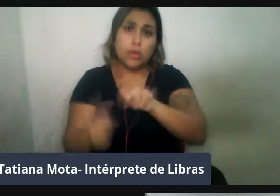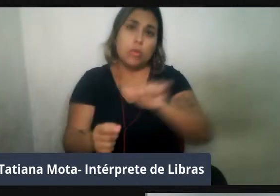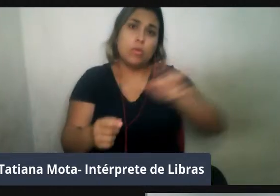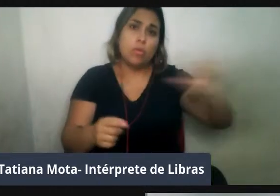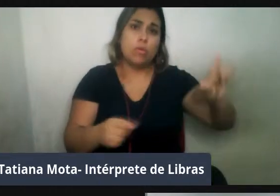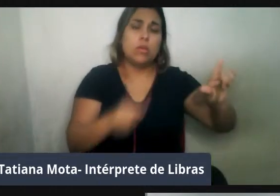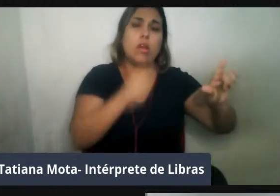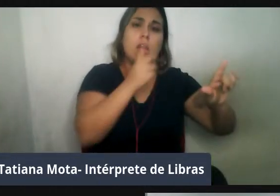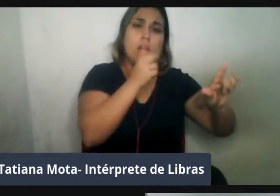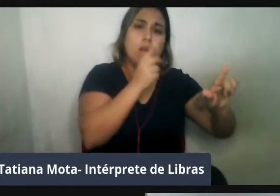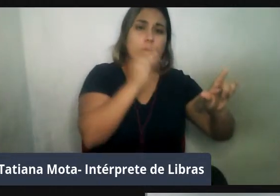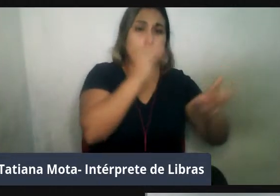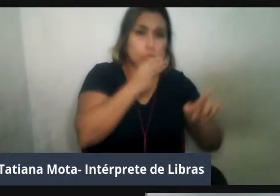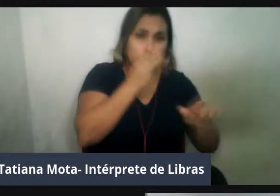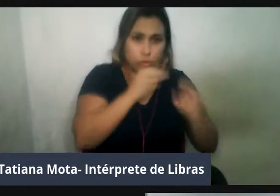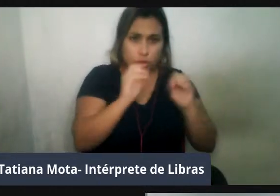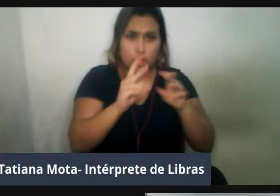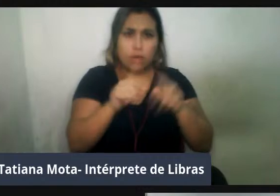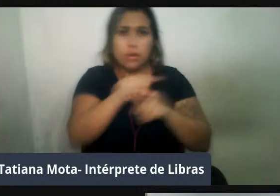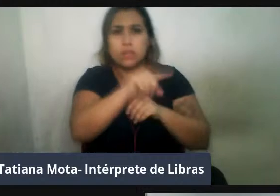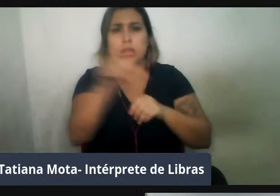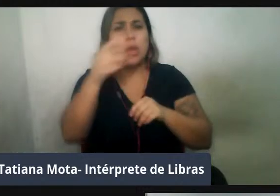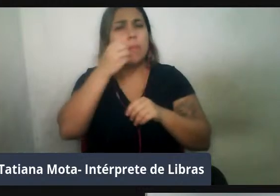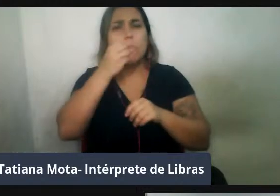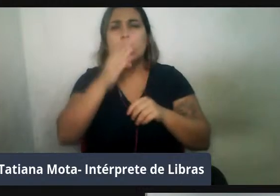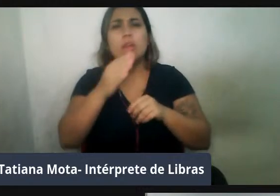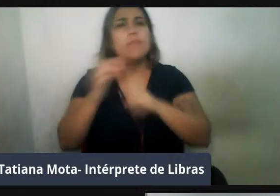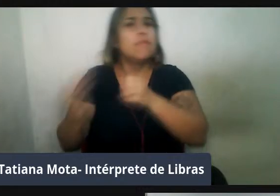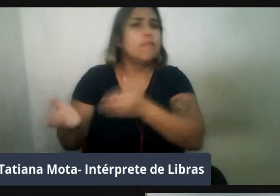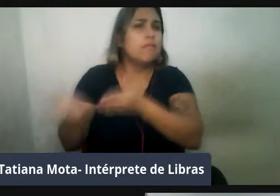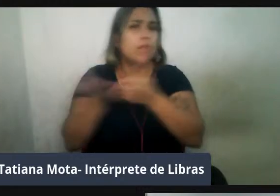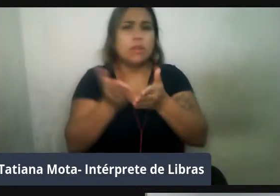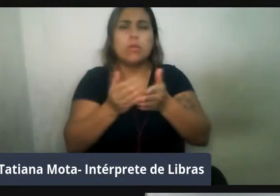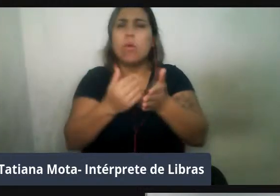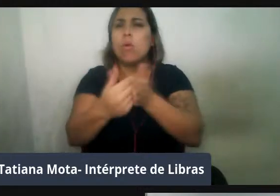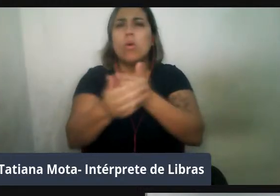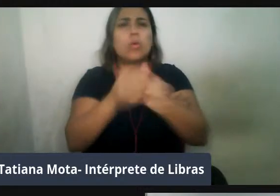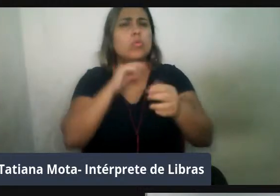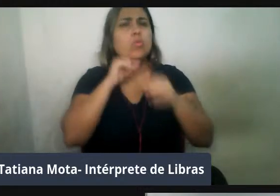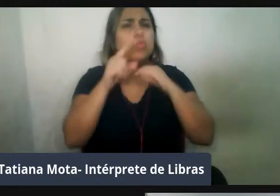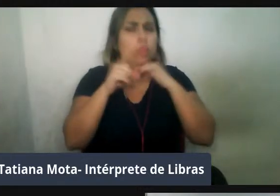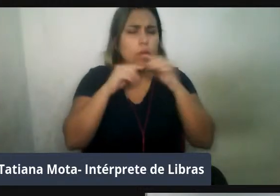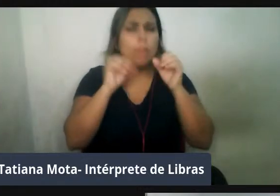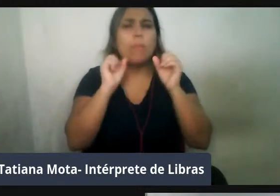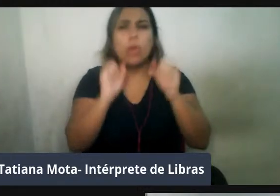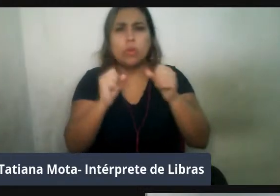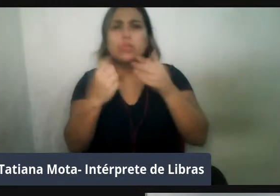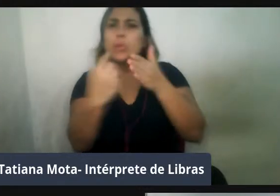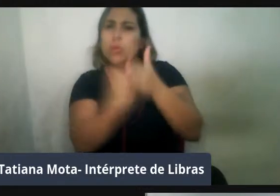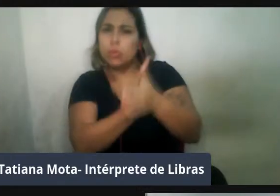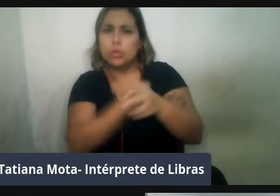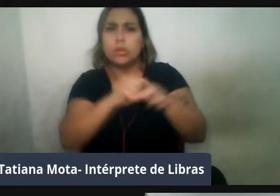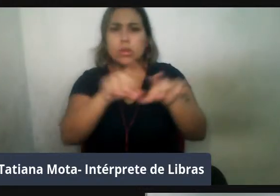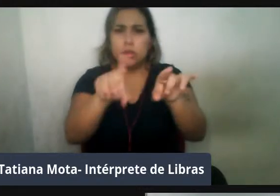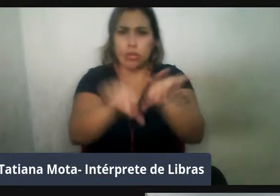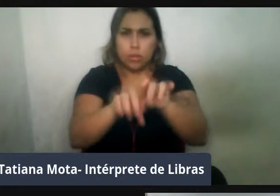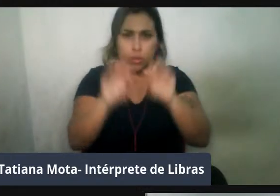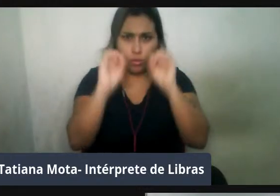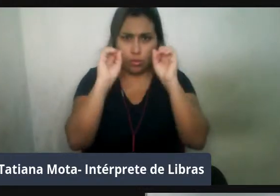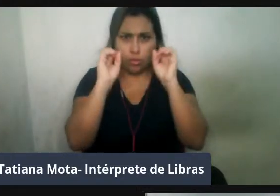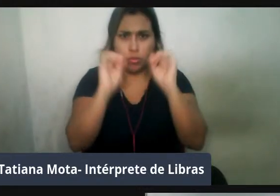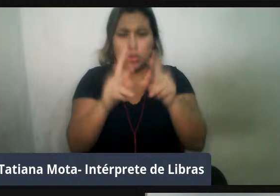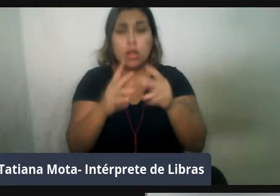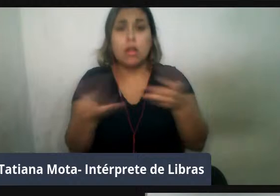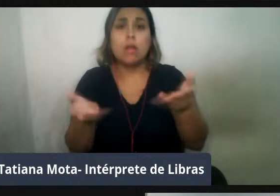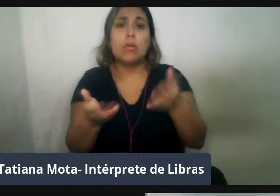sejam todos e todas bem-vindos, aproveitem qualquer dúvida, perguntas, vocês vão, agora o Gleidson vai passar